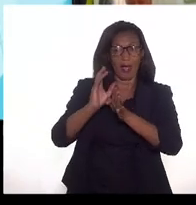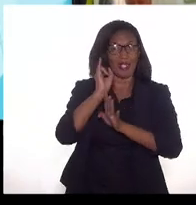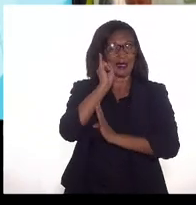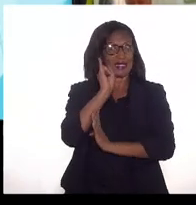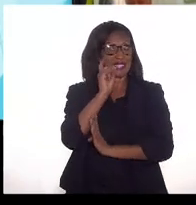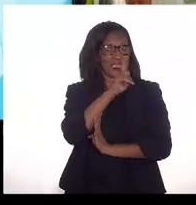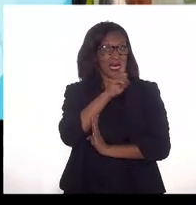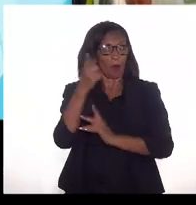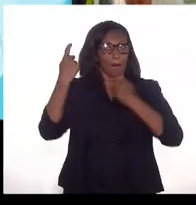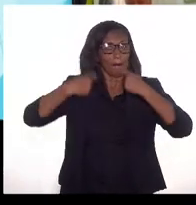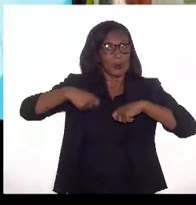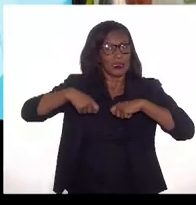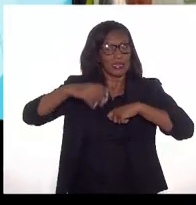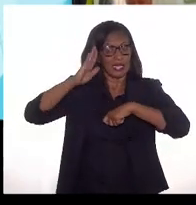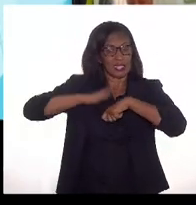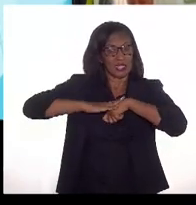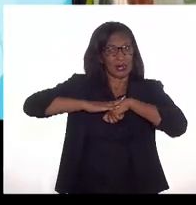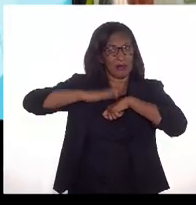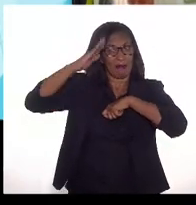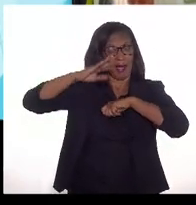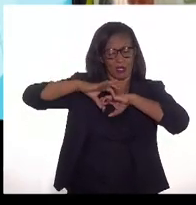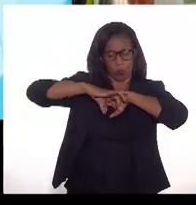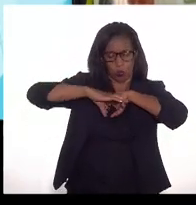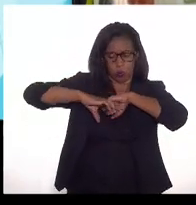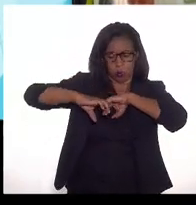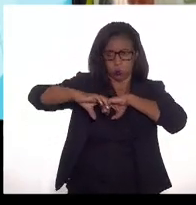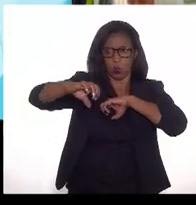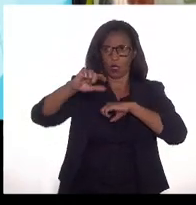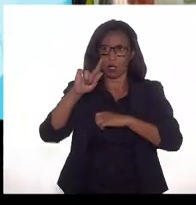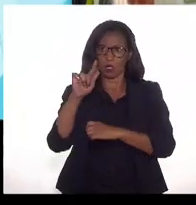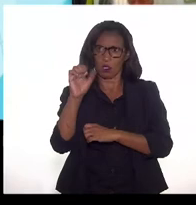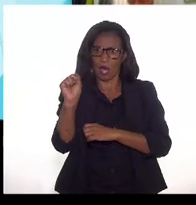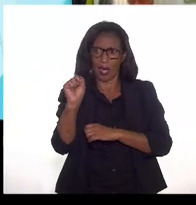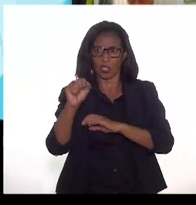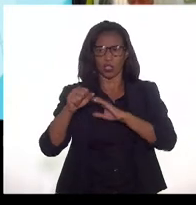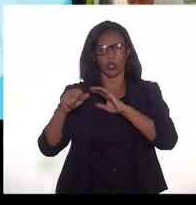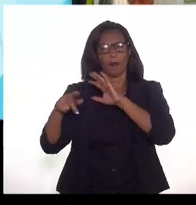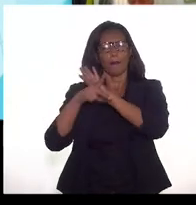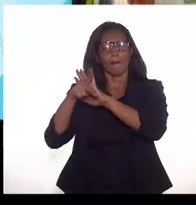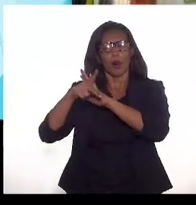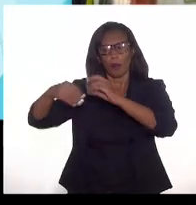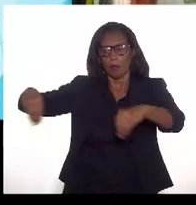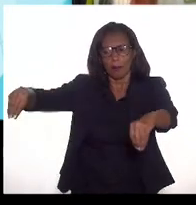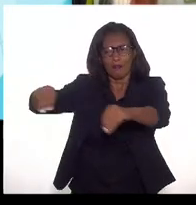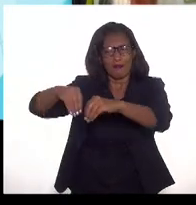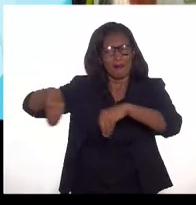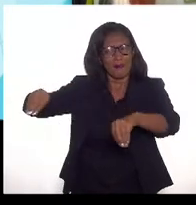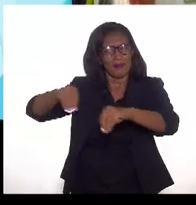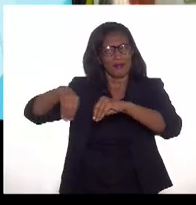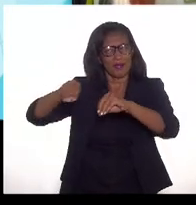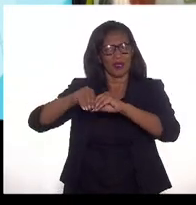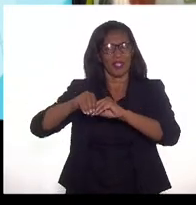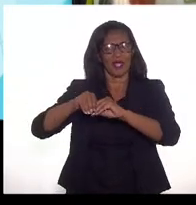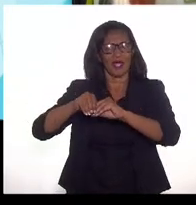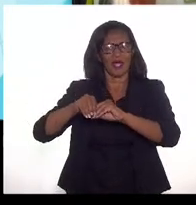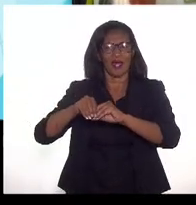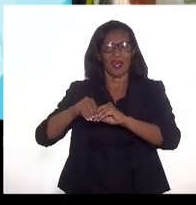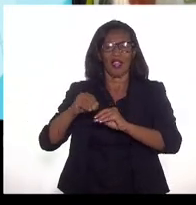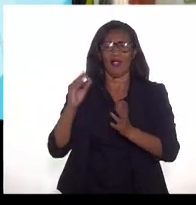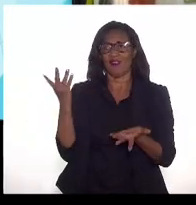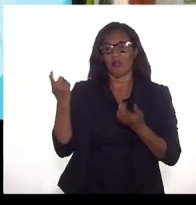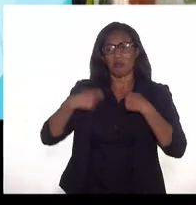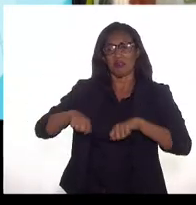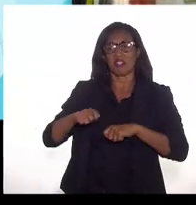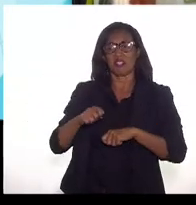escoamento de gás natural para a terra, muito provavelmente não haveria a rota 3.